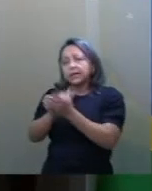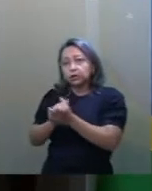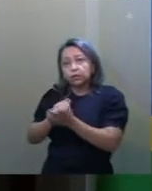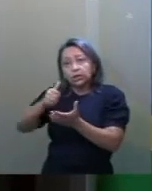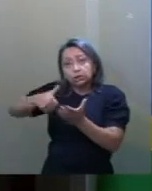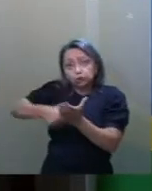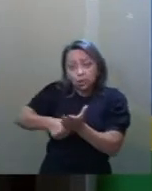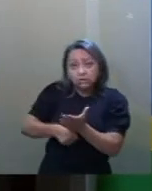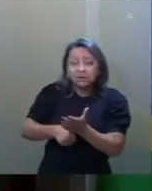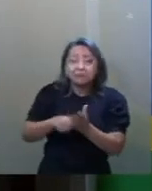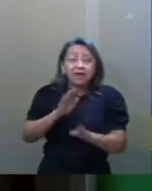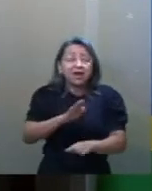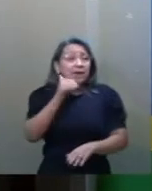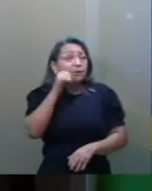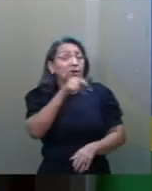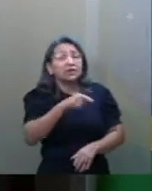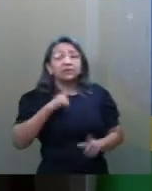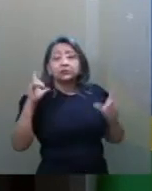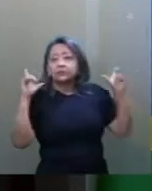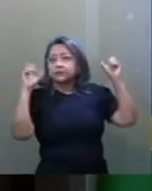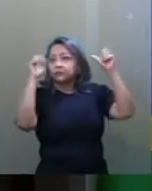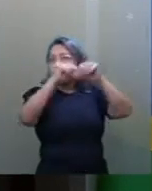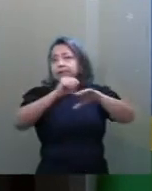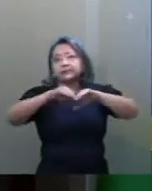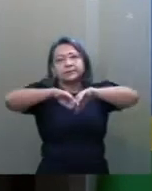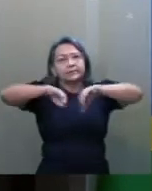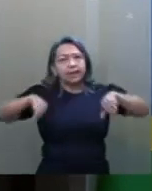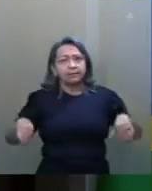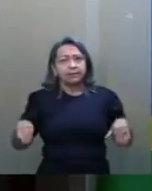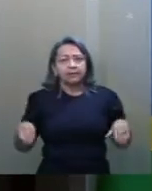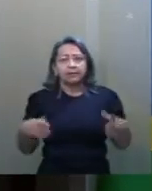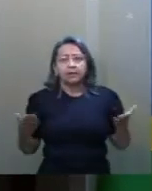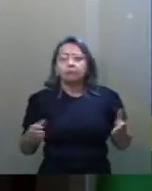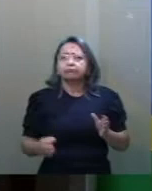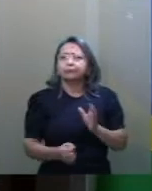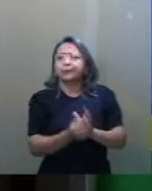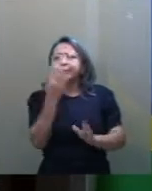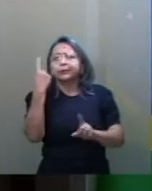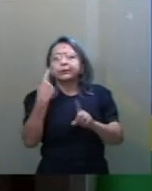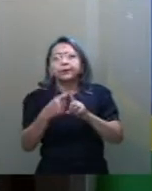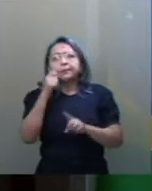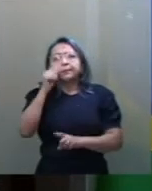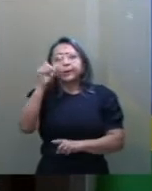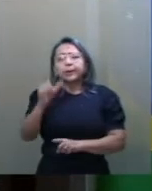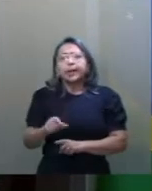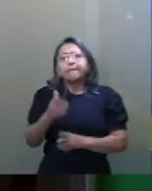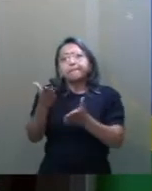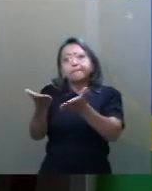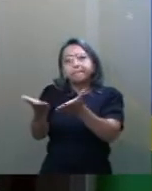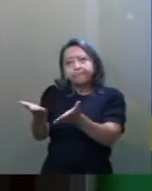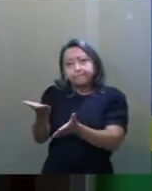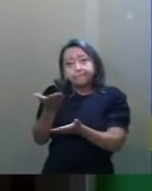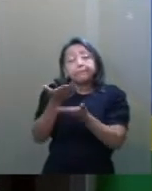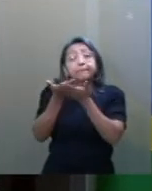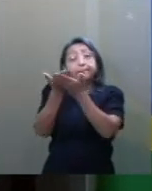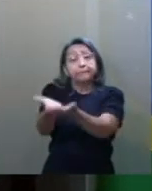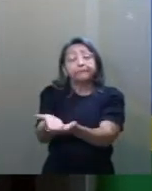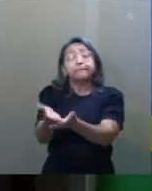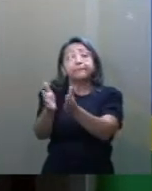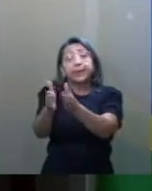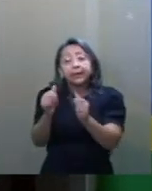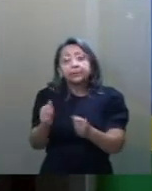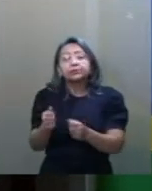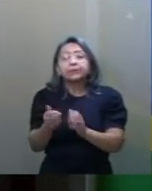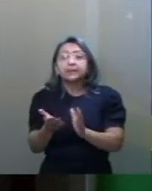dificuldade a sair da sociedade. Muitas vezes ela faz o pedido, mas não é atendida,